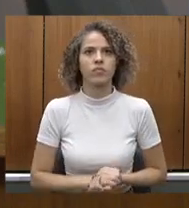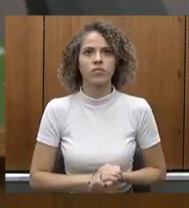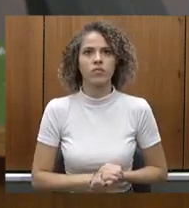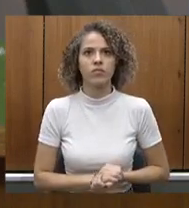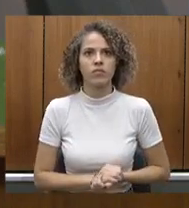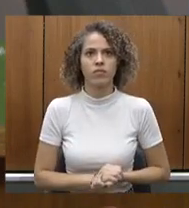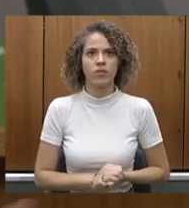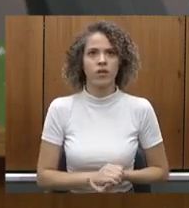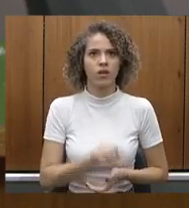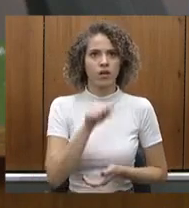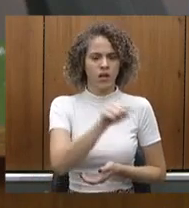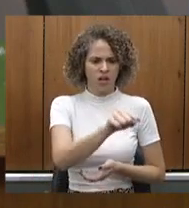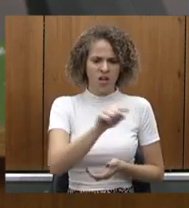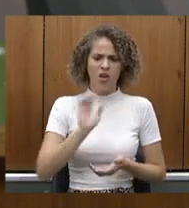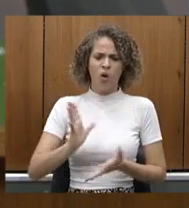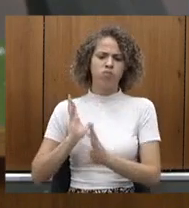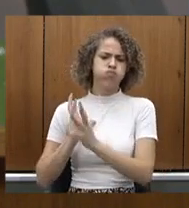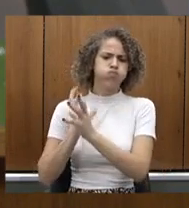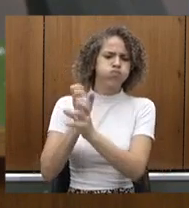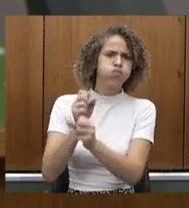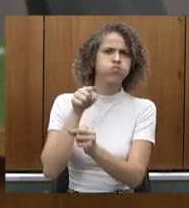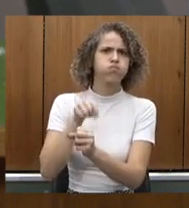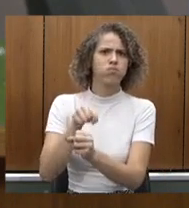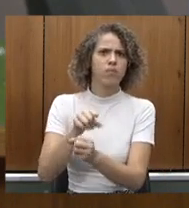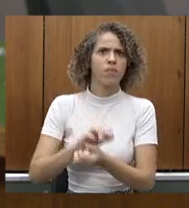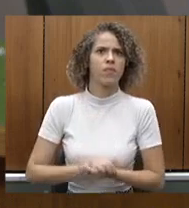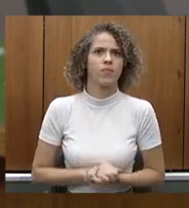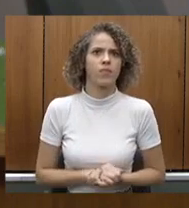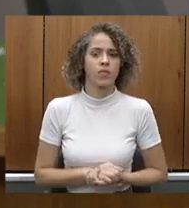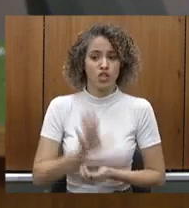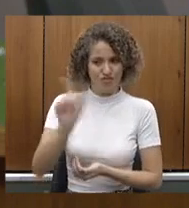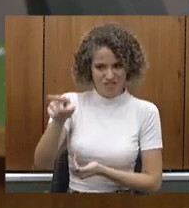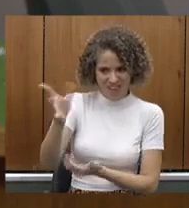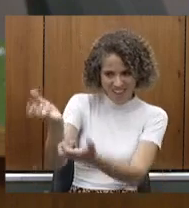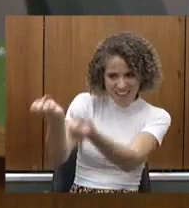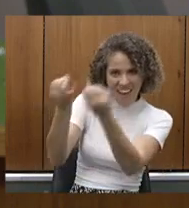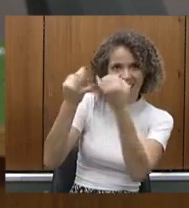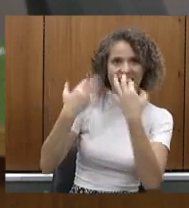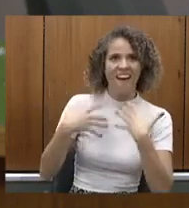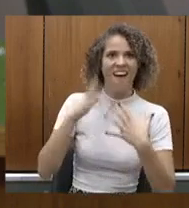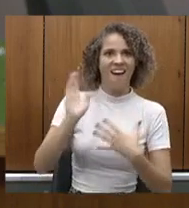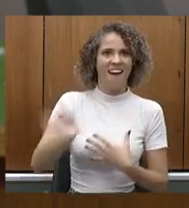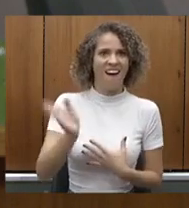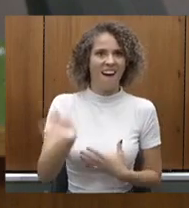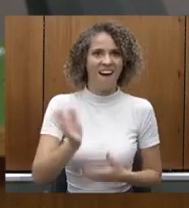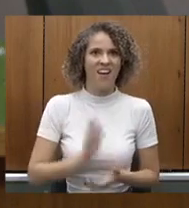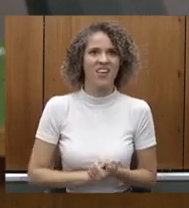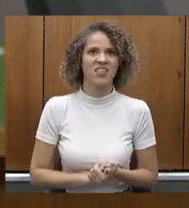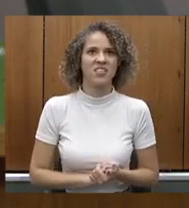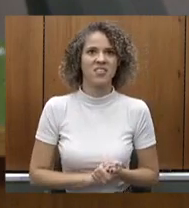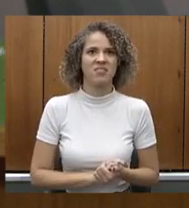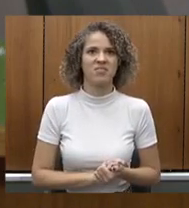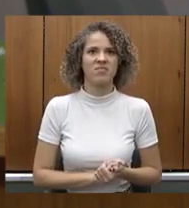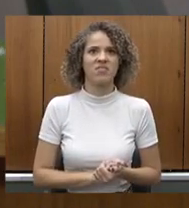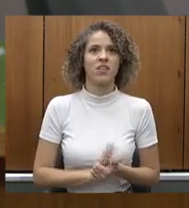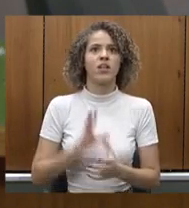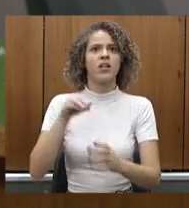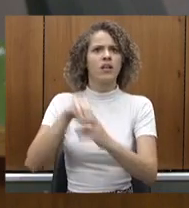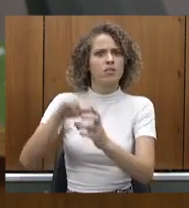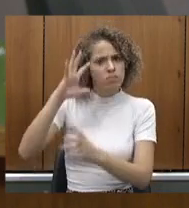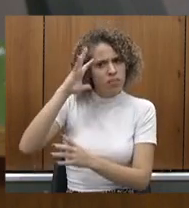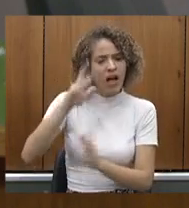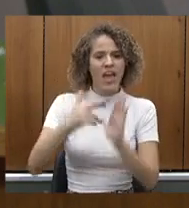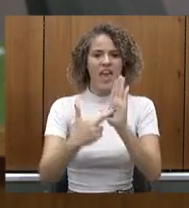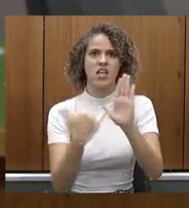E somando ao que a senhora mesmo disse, o valor a Minas e dentro da resolução da